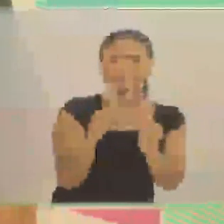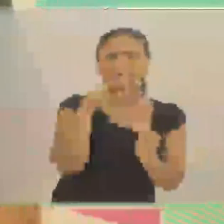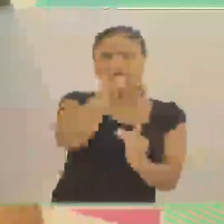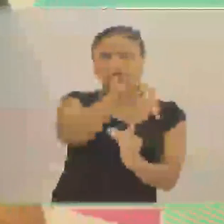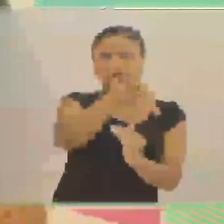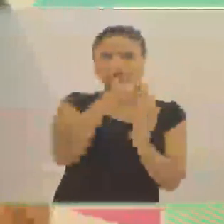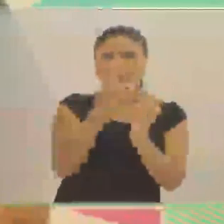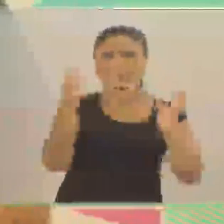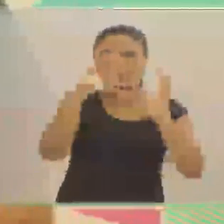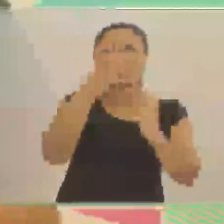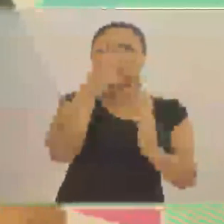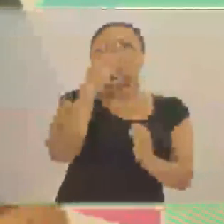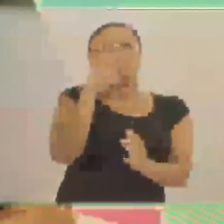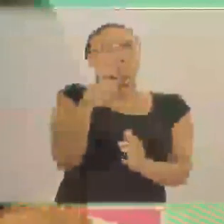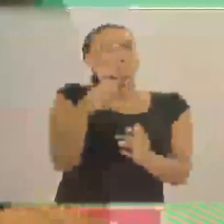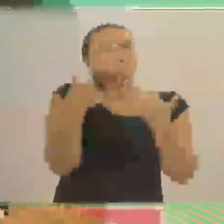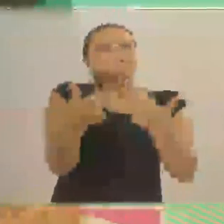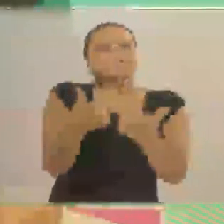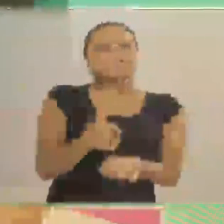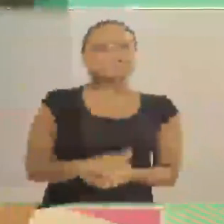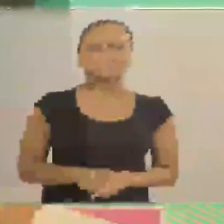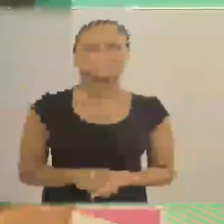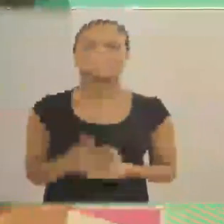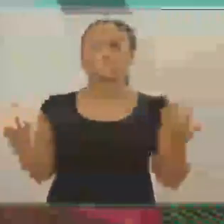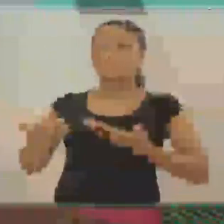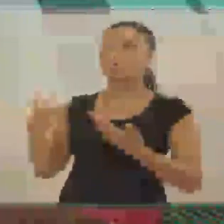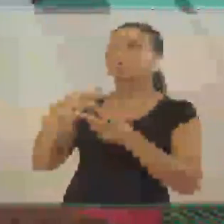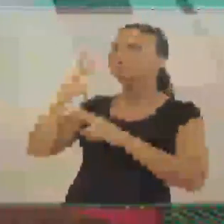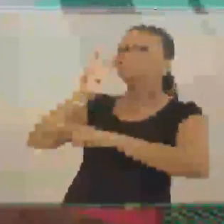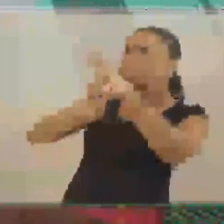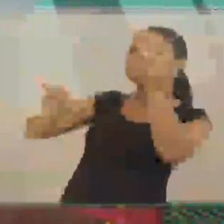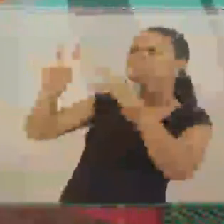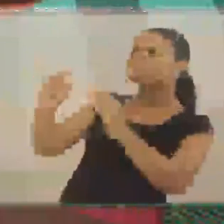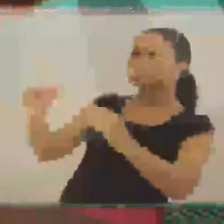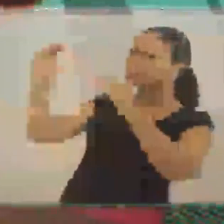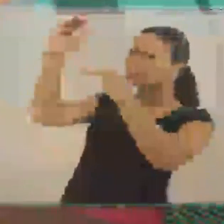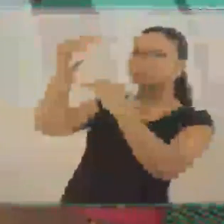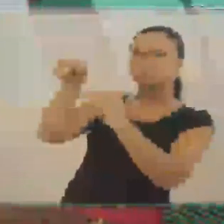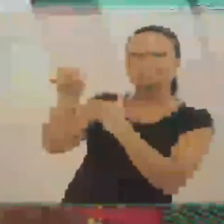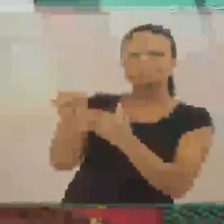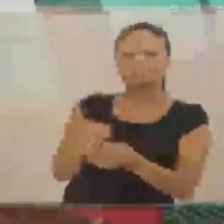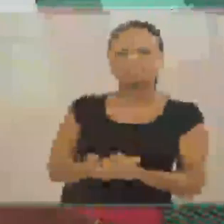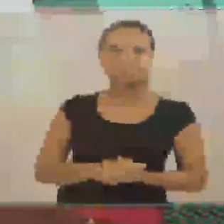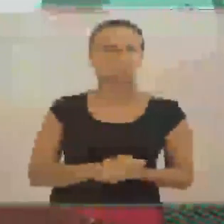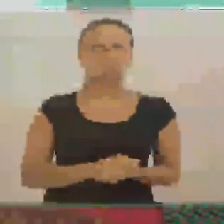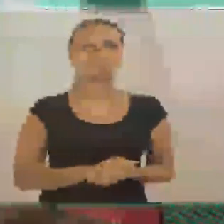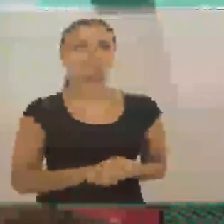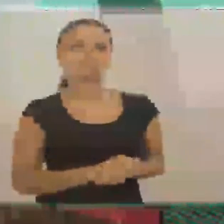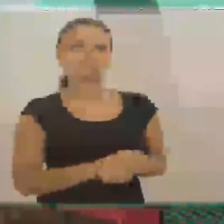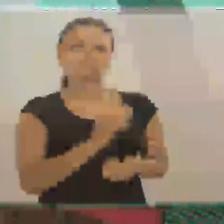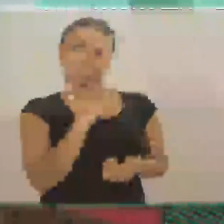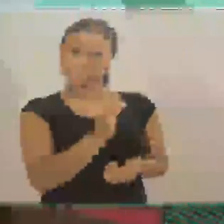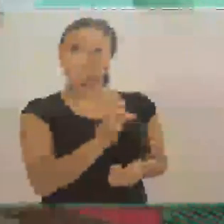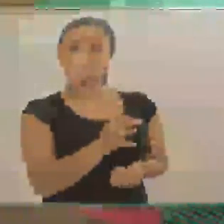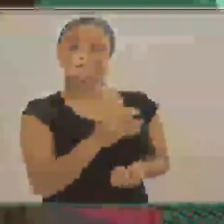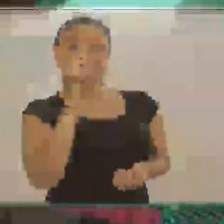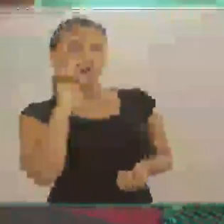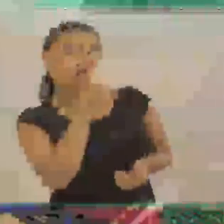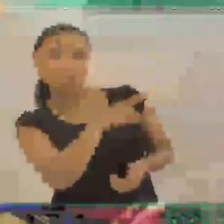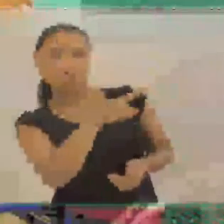do balão. É complicado. Ele desacelera batendo no chão e arrastando aquele cesto. Aquilo ali, nossa, foi